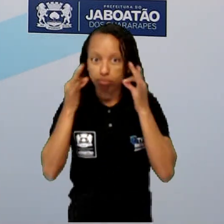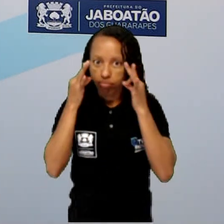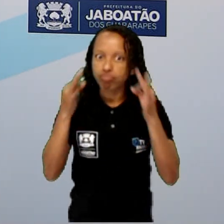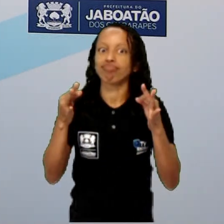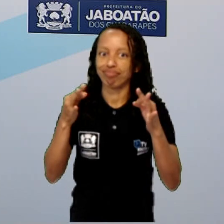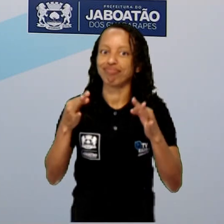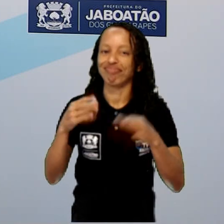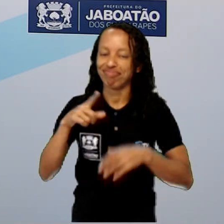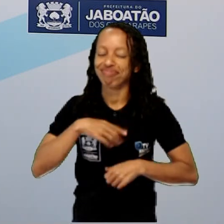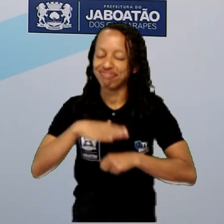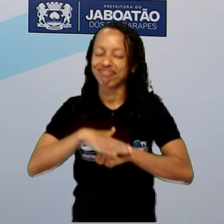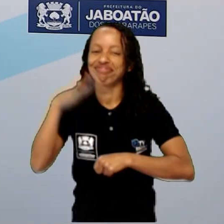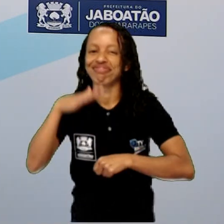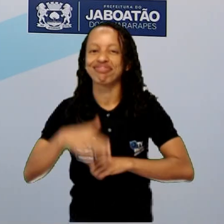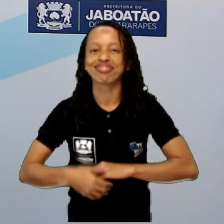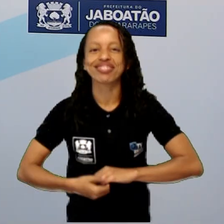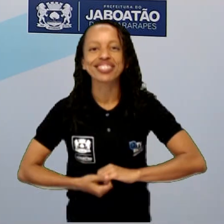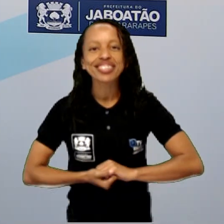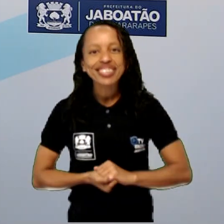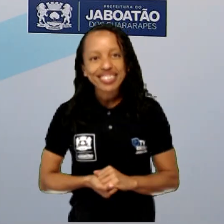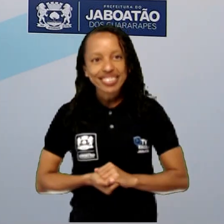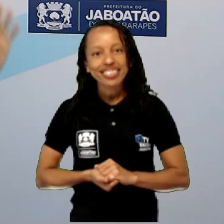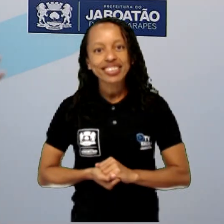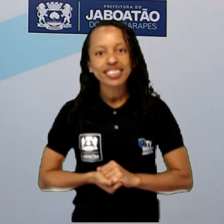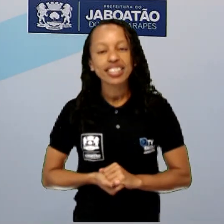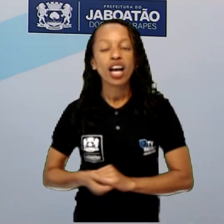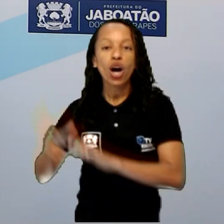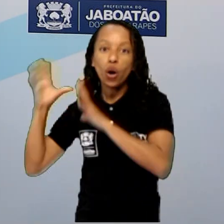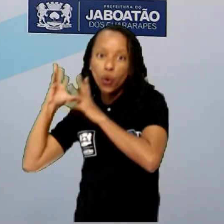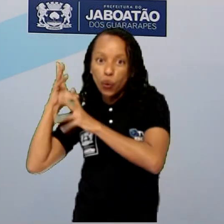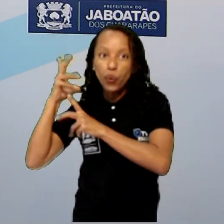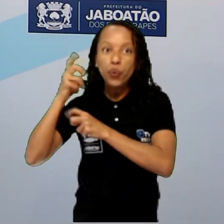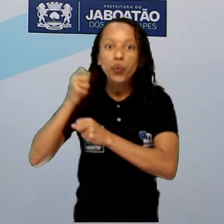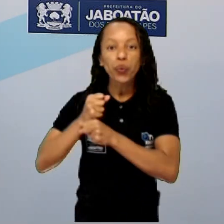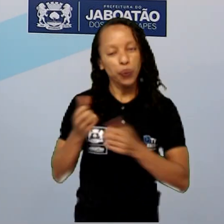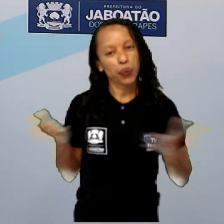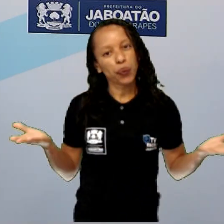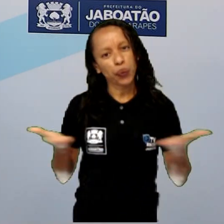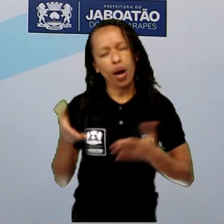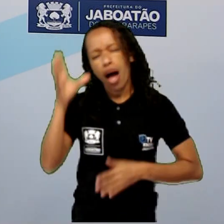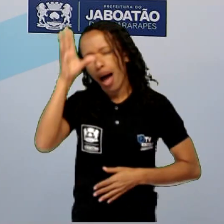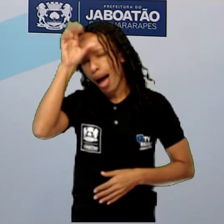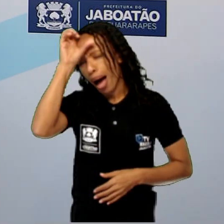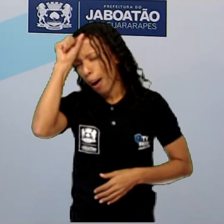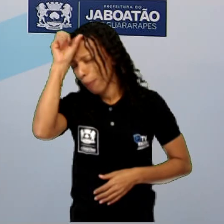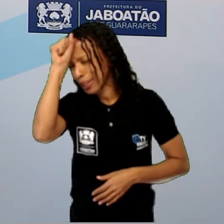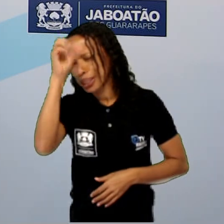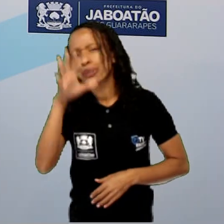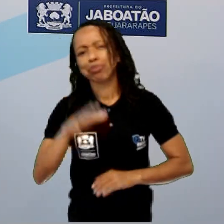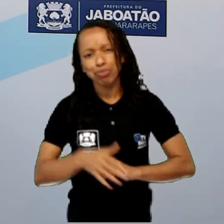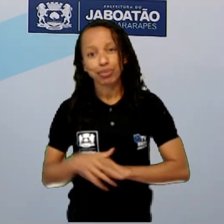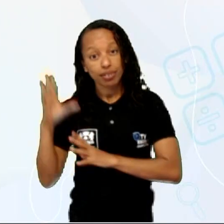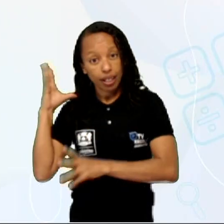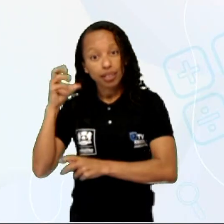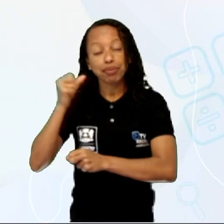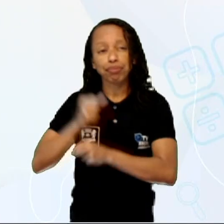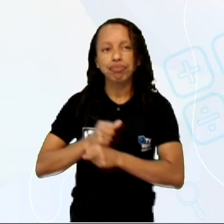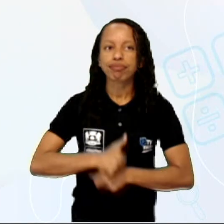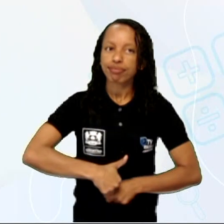mais. Vê só, vamos agora revisar. A gente aprendeu muito hoje. Vamos revisar. Primeiro,